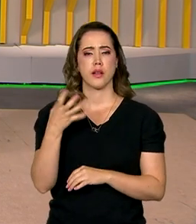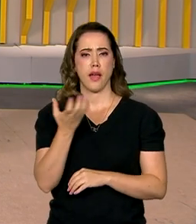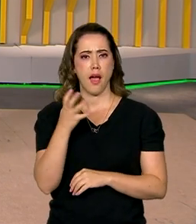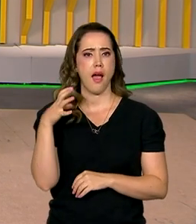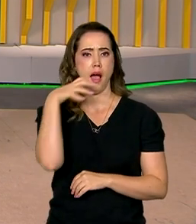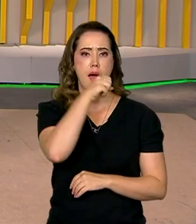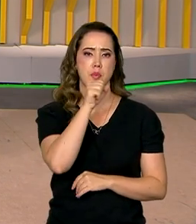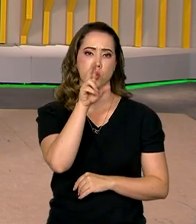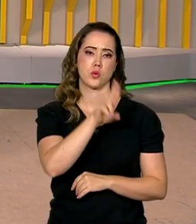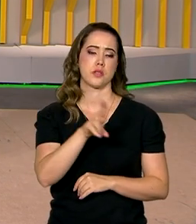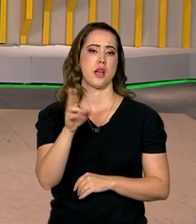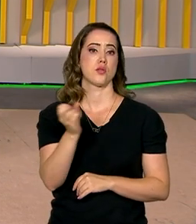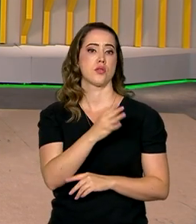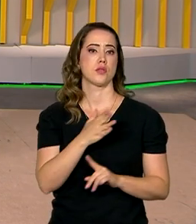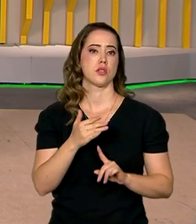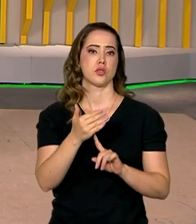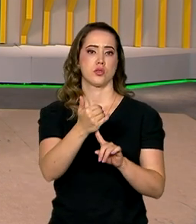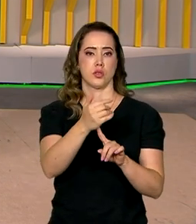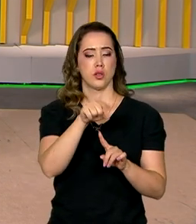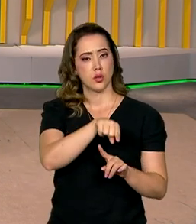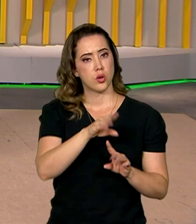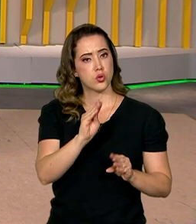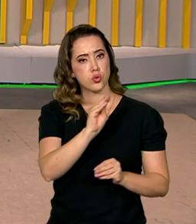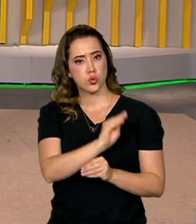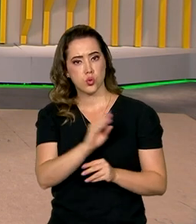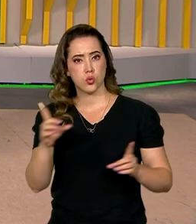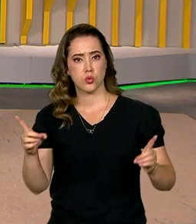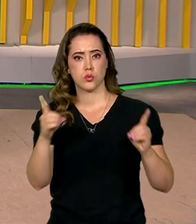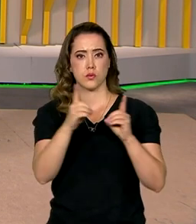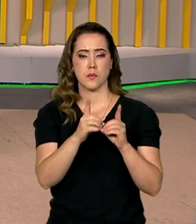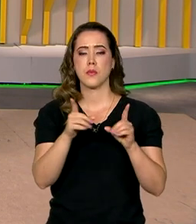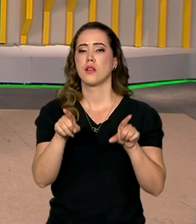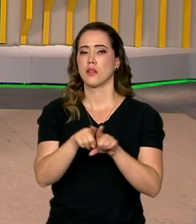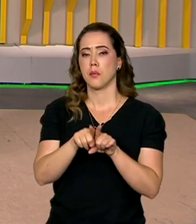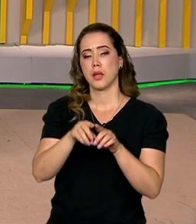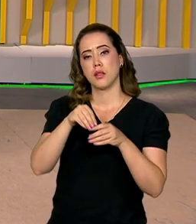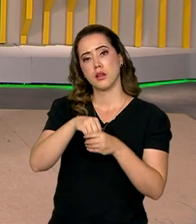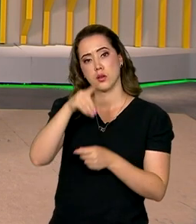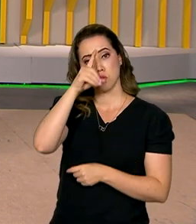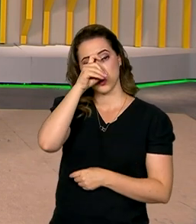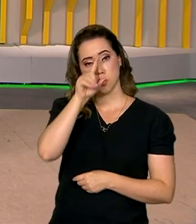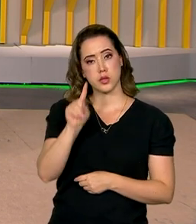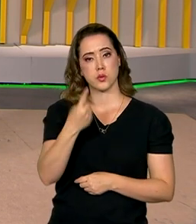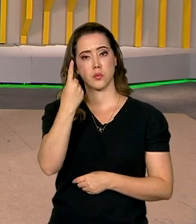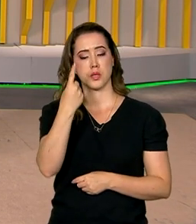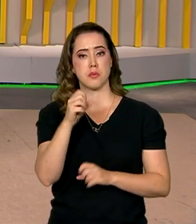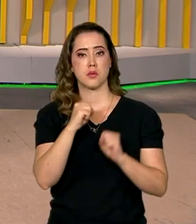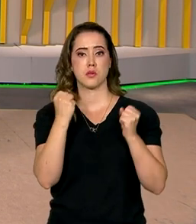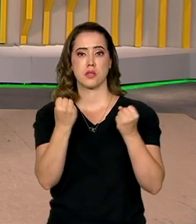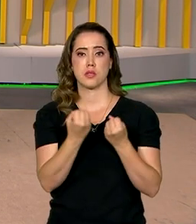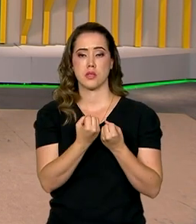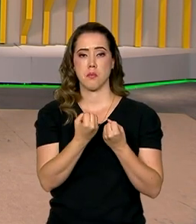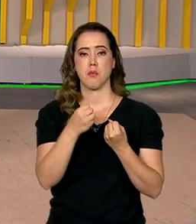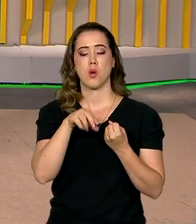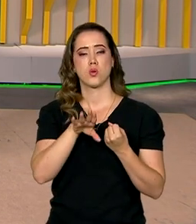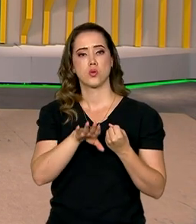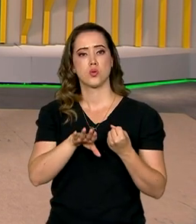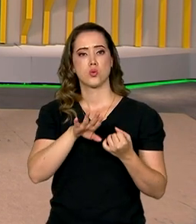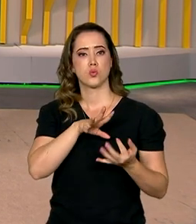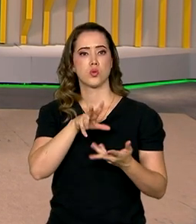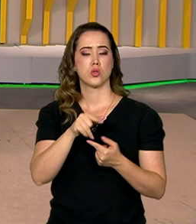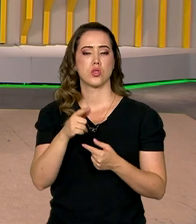implantação de inovações no atendimento e em hospitalizações. O primeiro simpósio internacional de